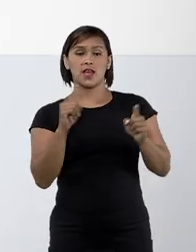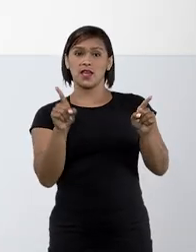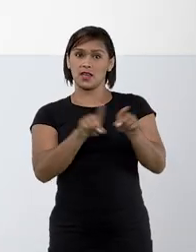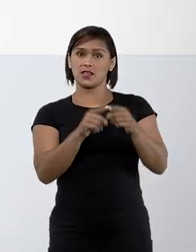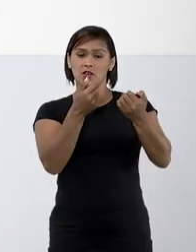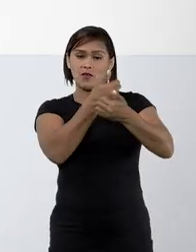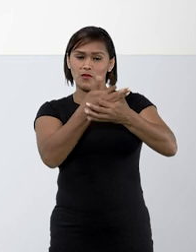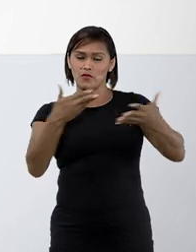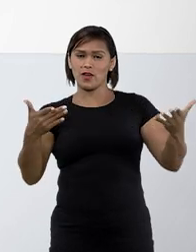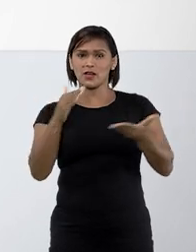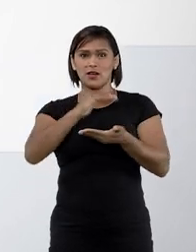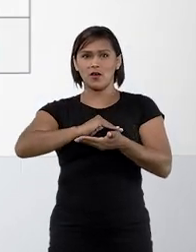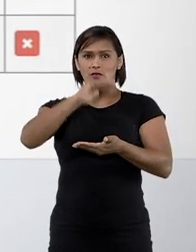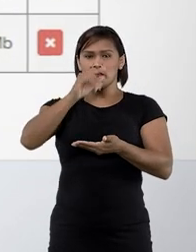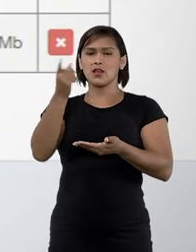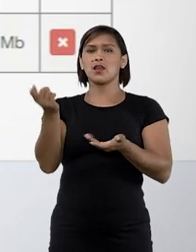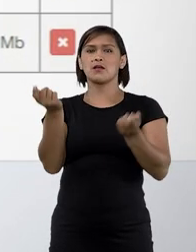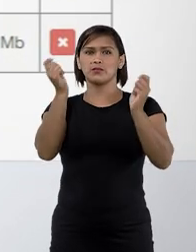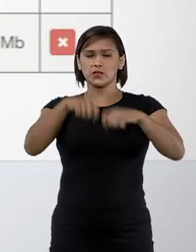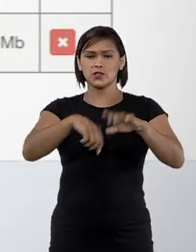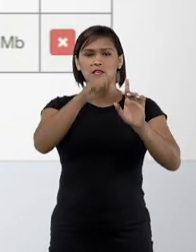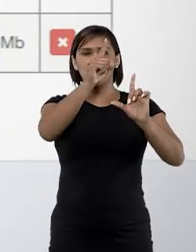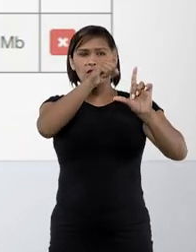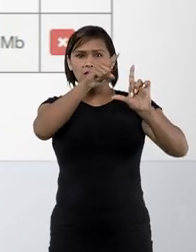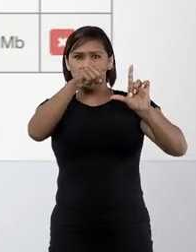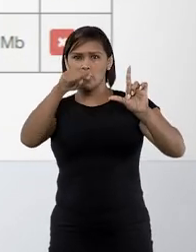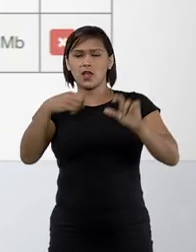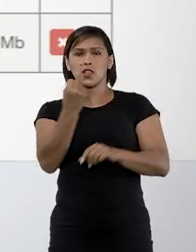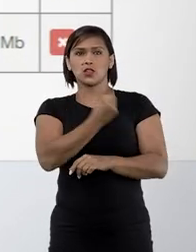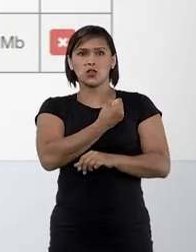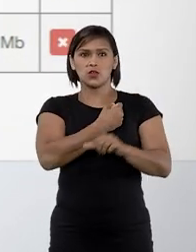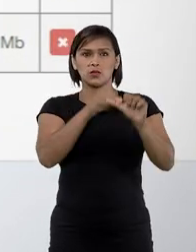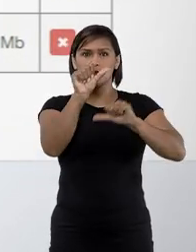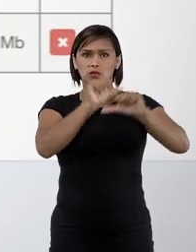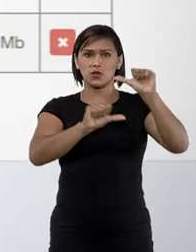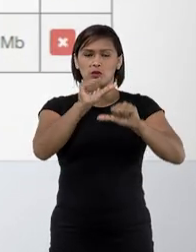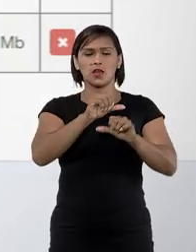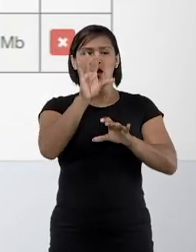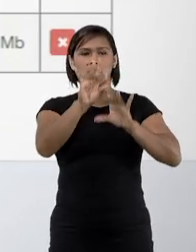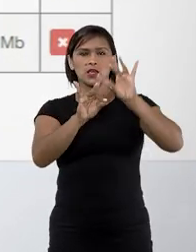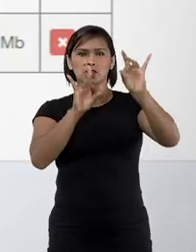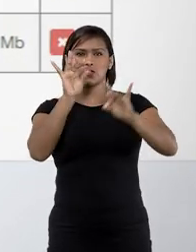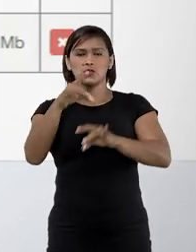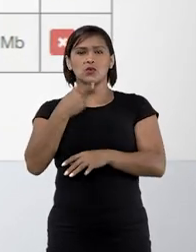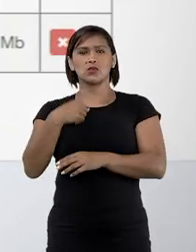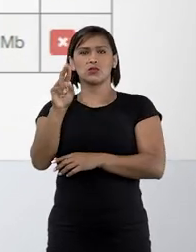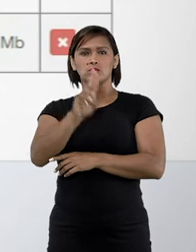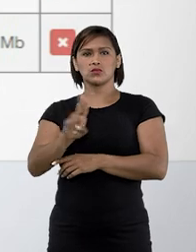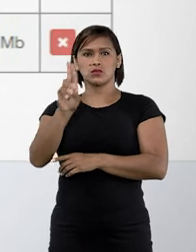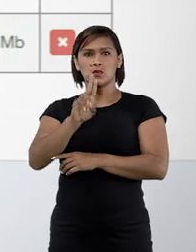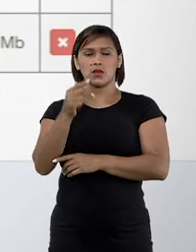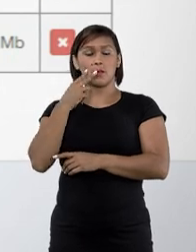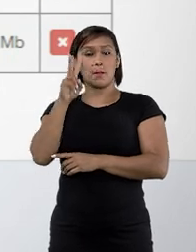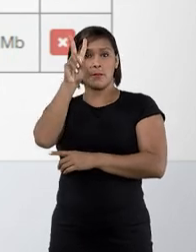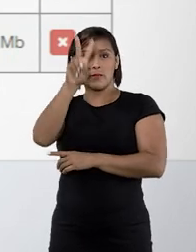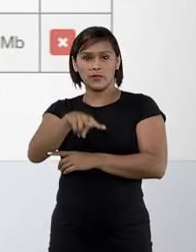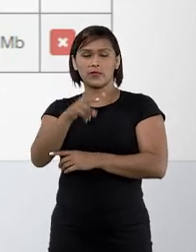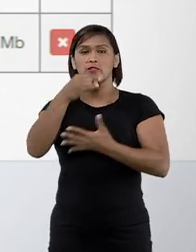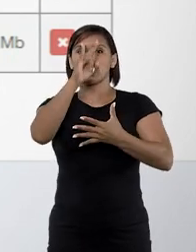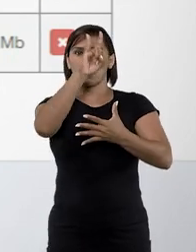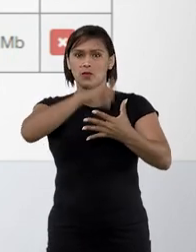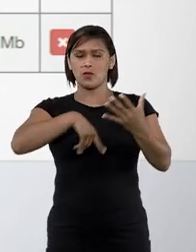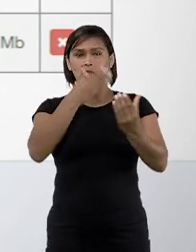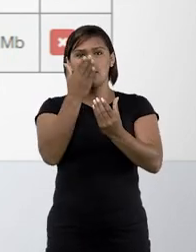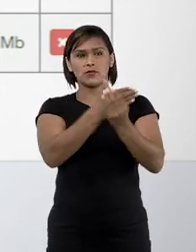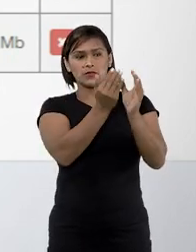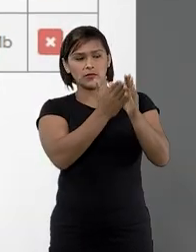Caso sejam muitos arquivos, é possível ordená-los, alterando os números conforme a preferência do usuário. Para visualizar